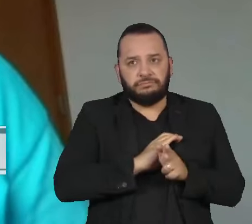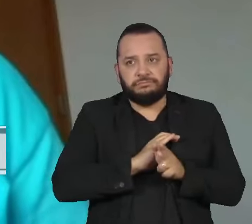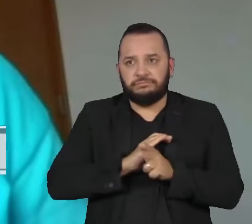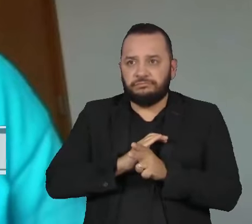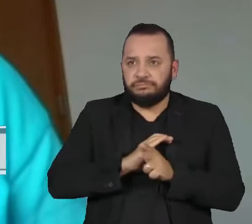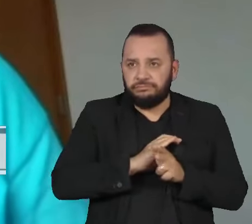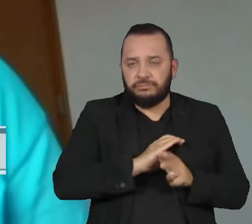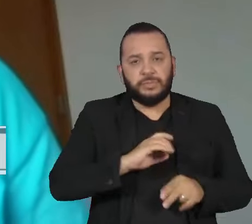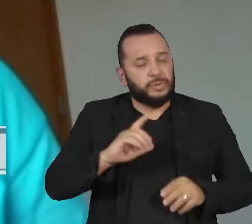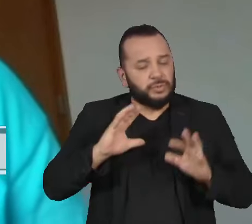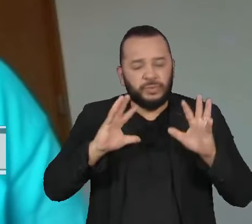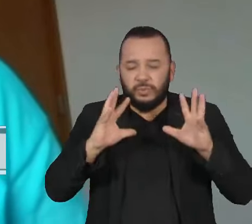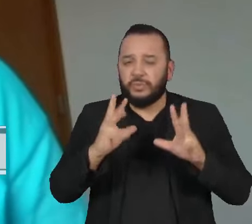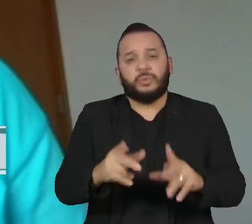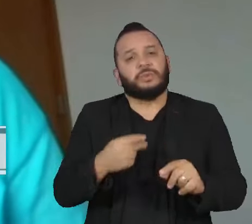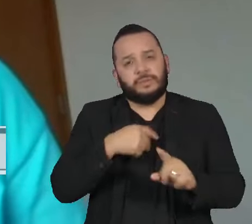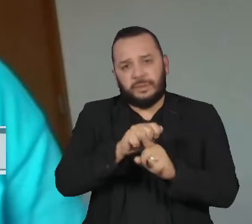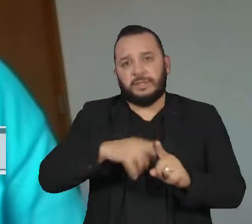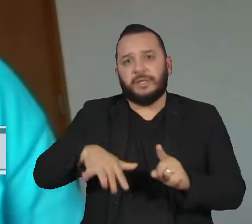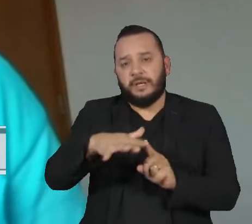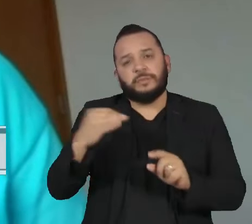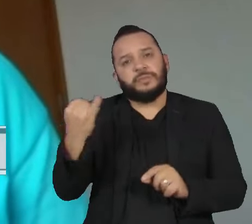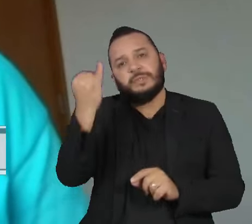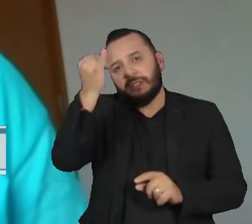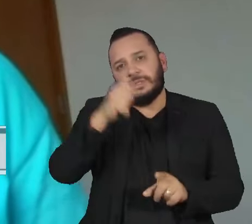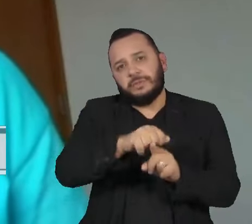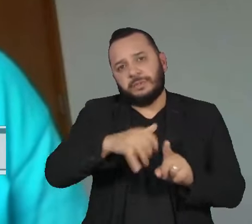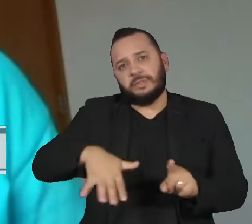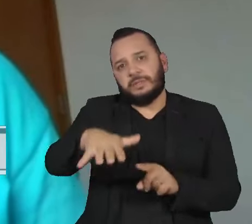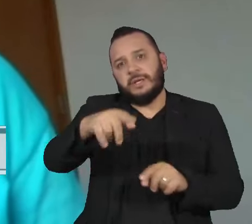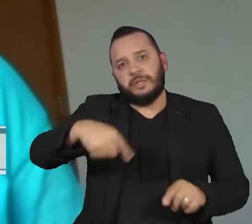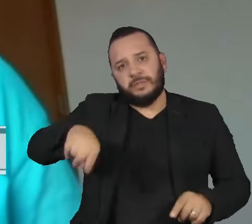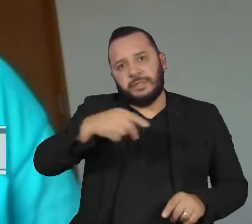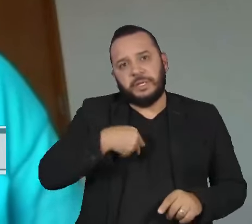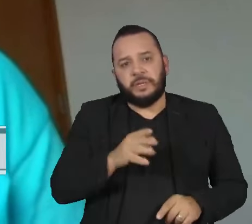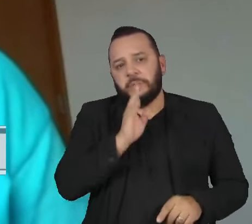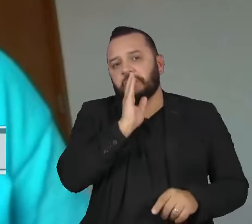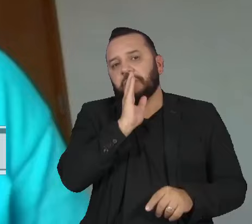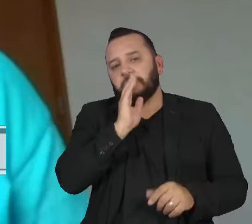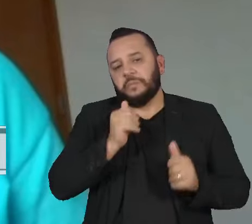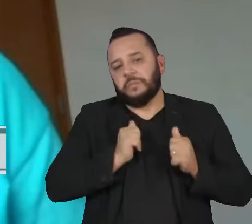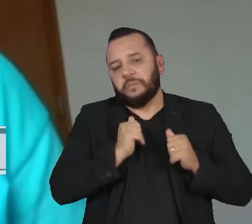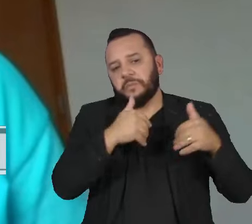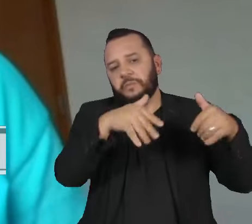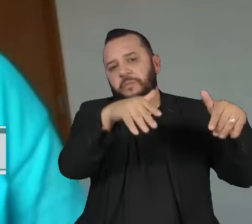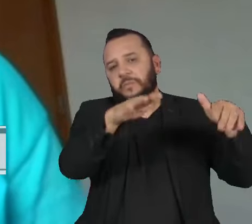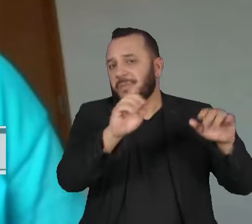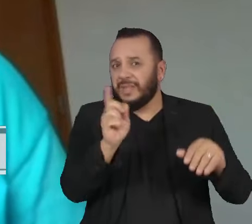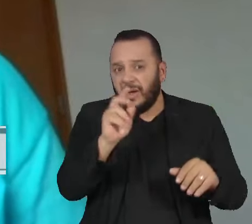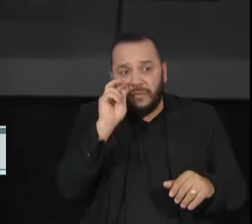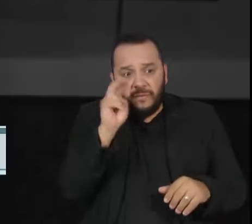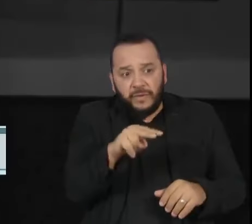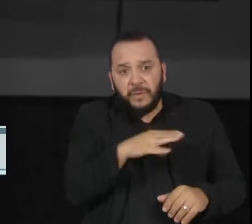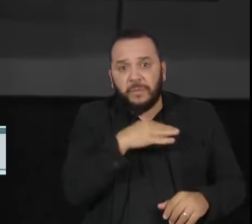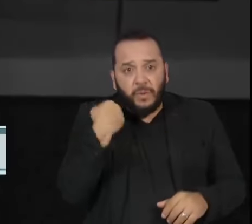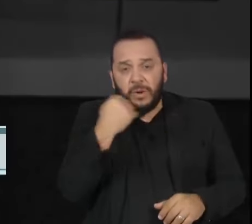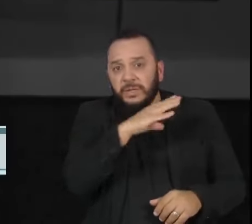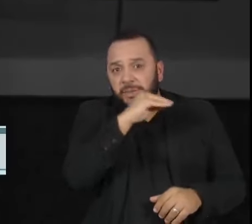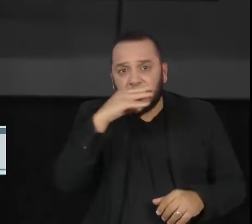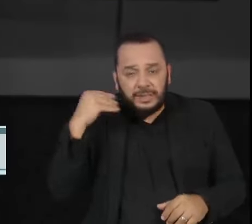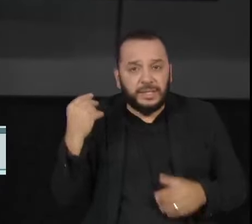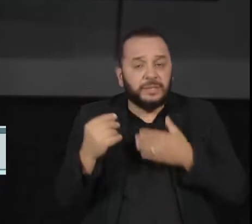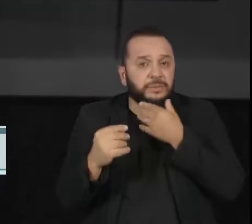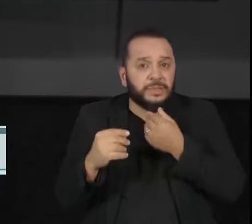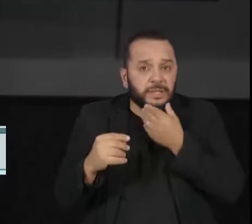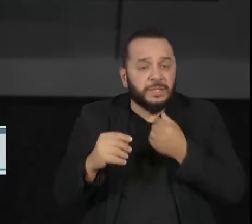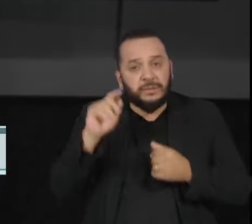os níveis e a sociedade como um todo. É importante que a sociedade não se cale diante da morte de um adolescente menino negro. A gente